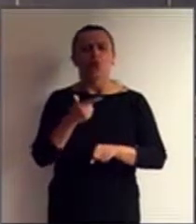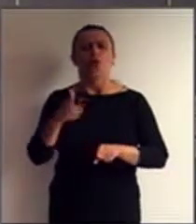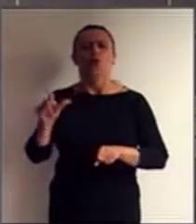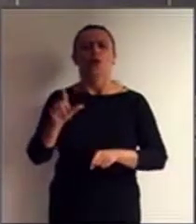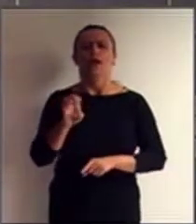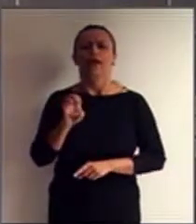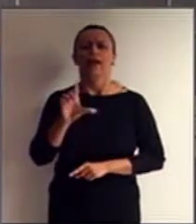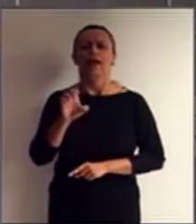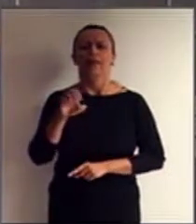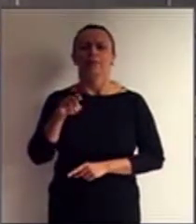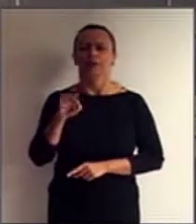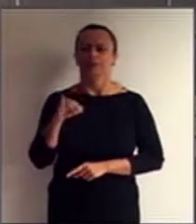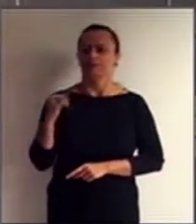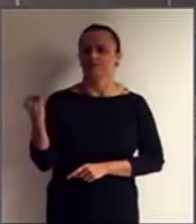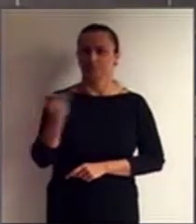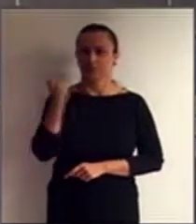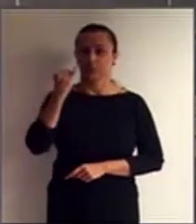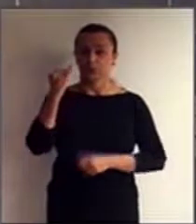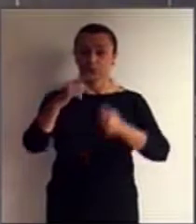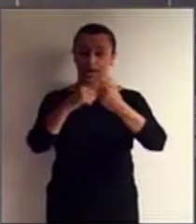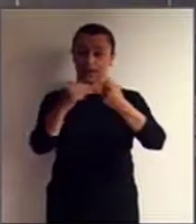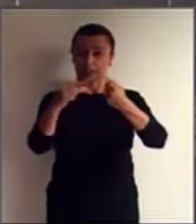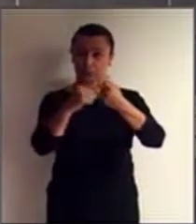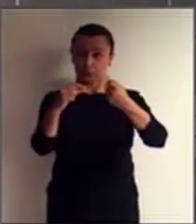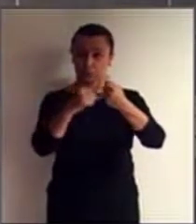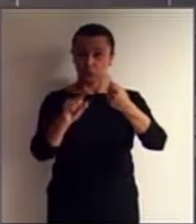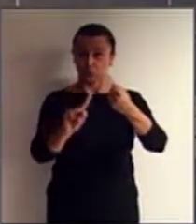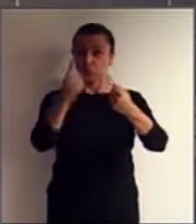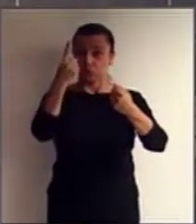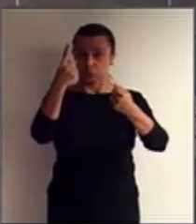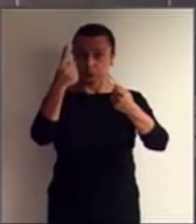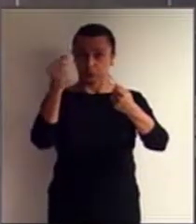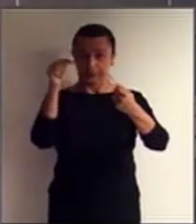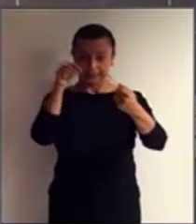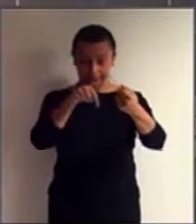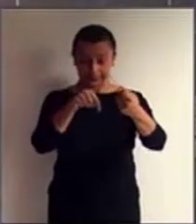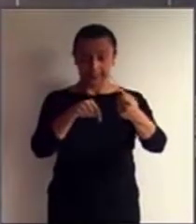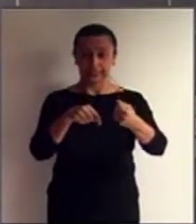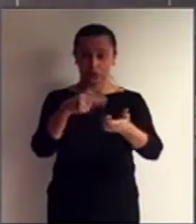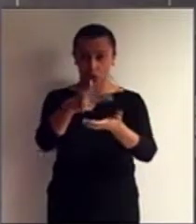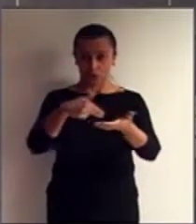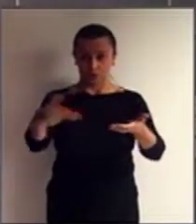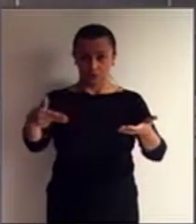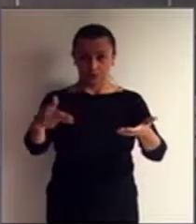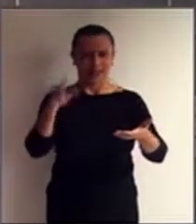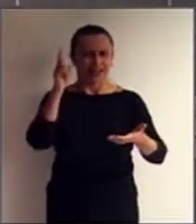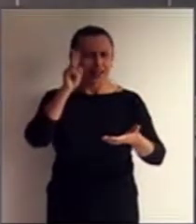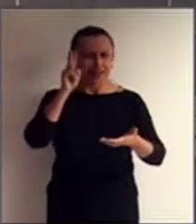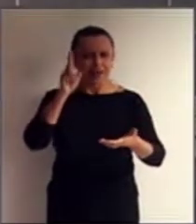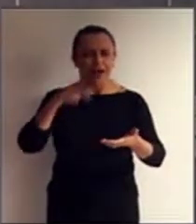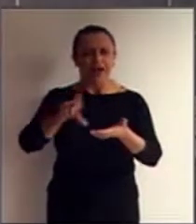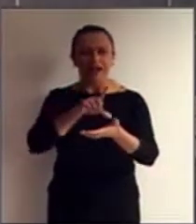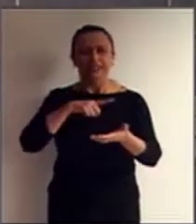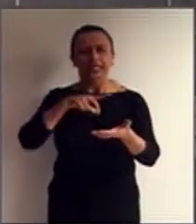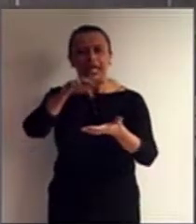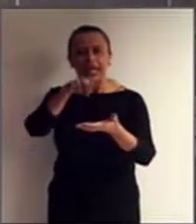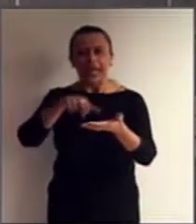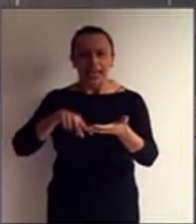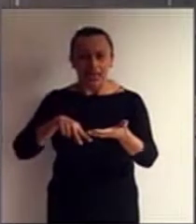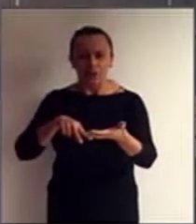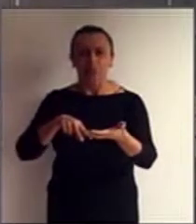importante do artigo 1 da Convenção. Lembrem que quando lemos o